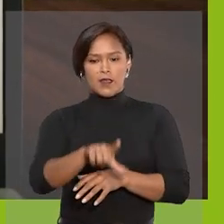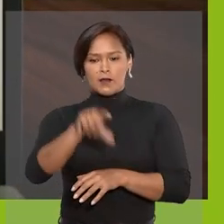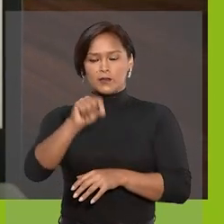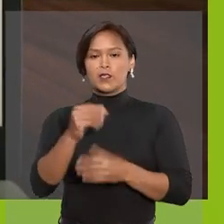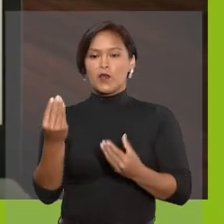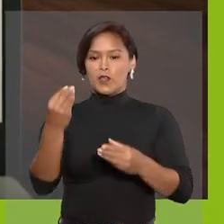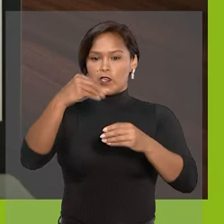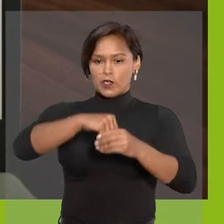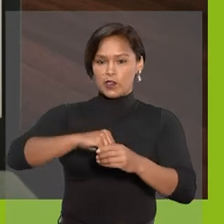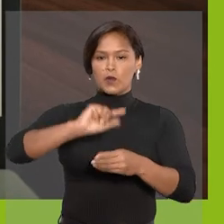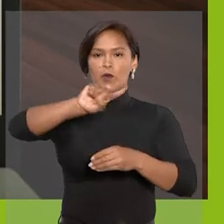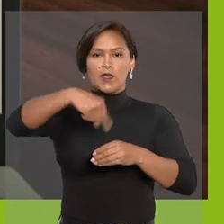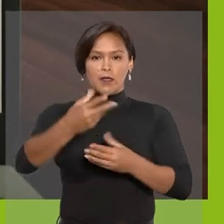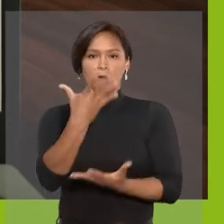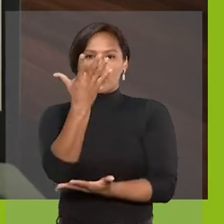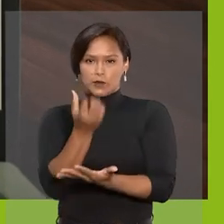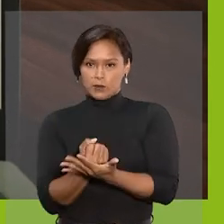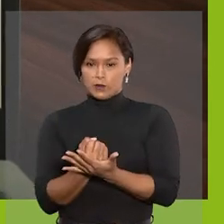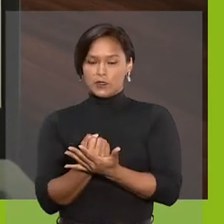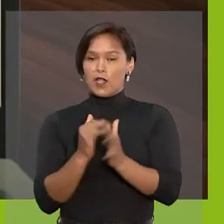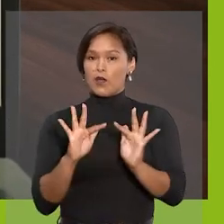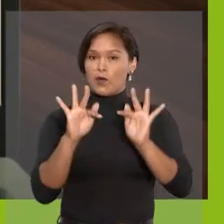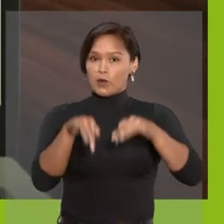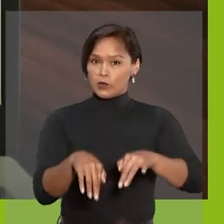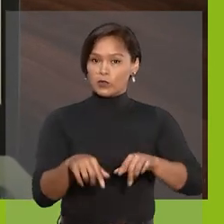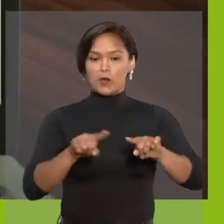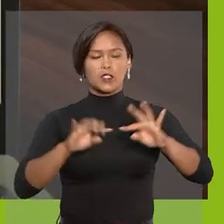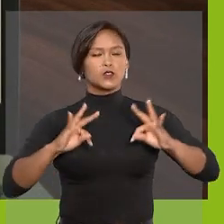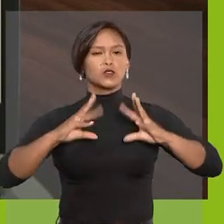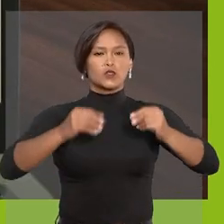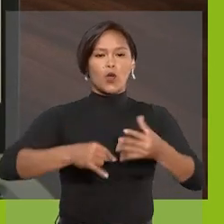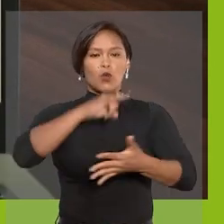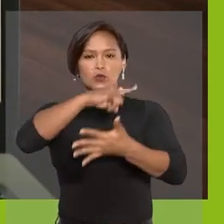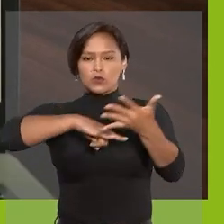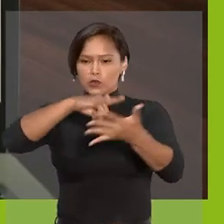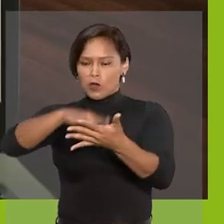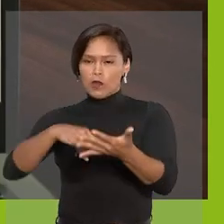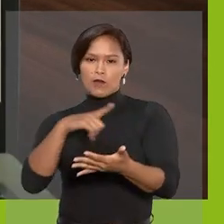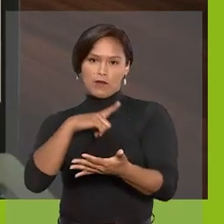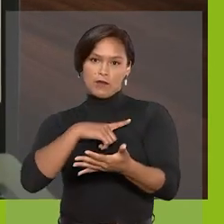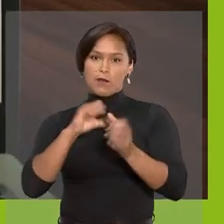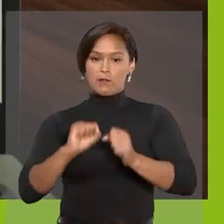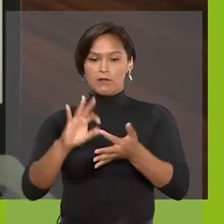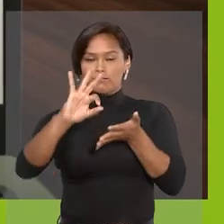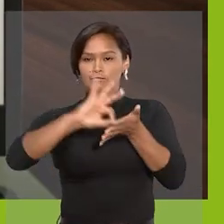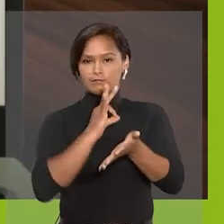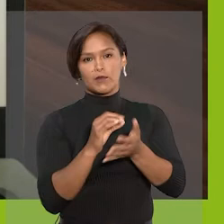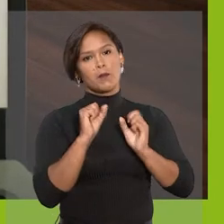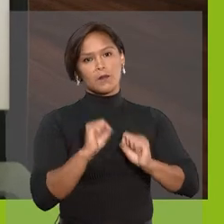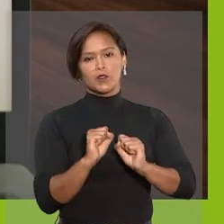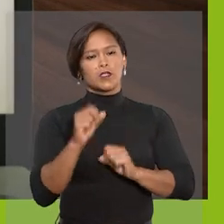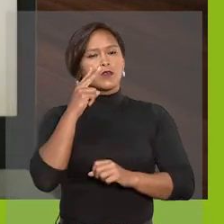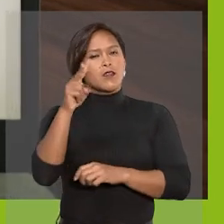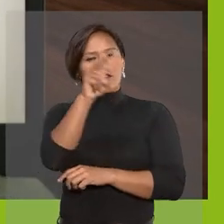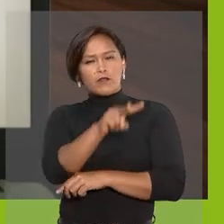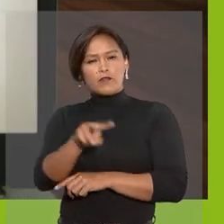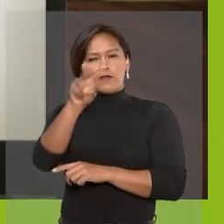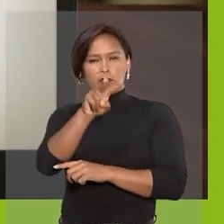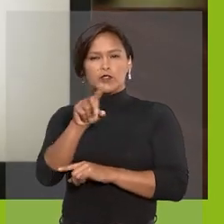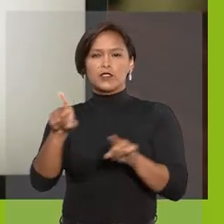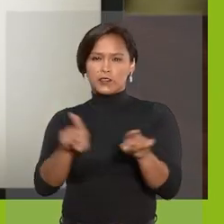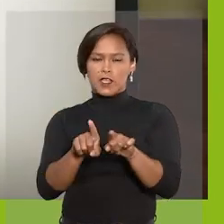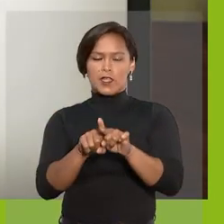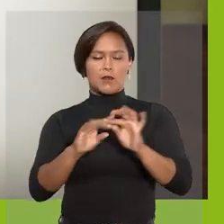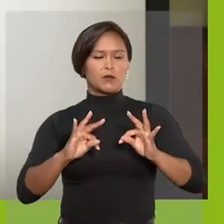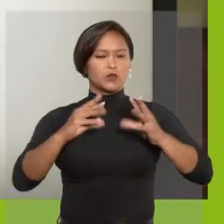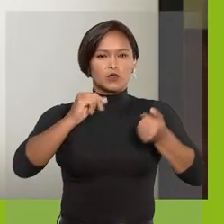Incluir e Disponibilizar. Assim, todos os documentos disponíveis para assinatura poderão ser visualizados